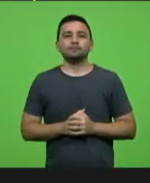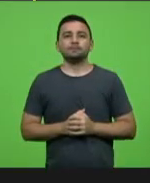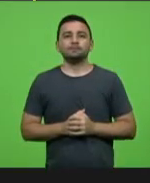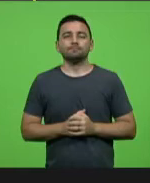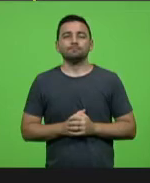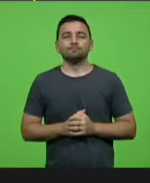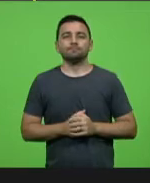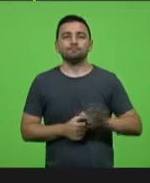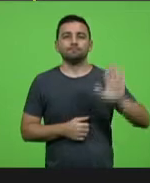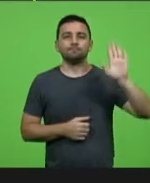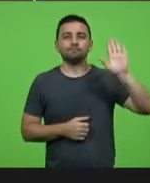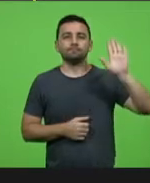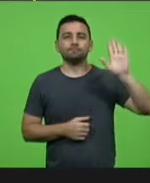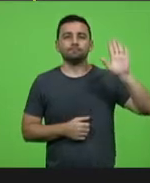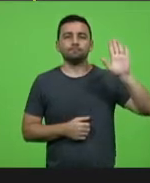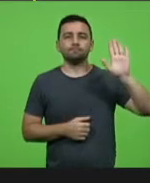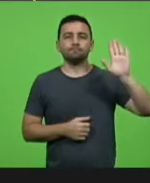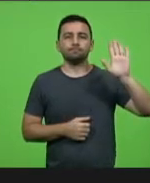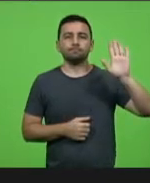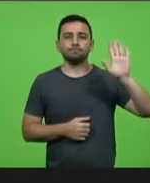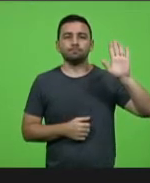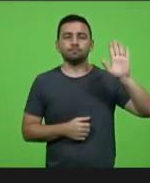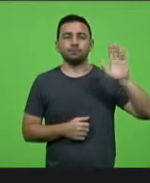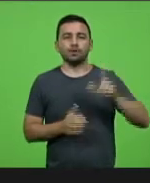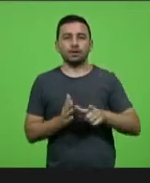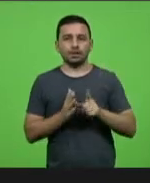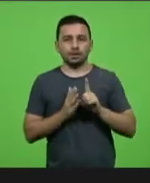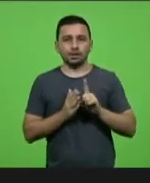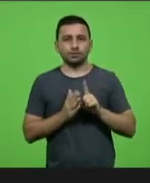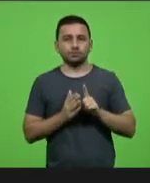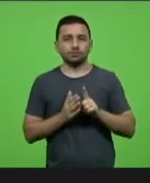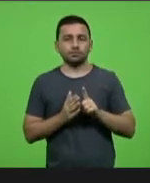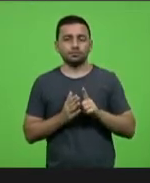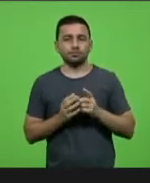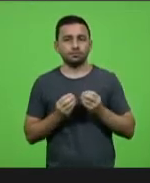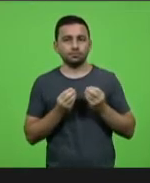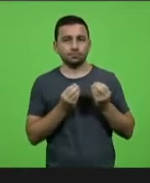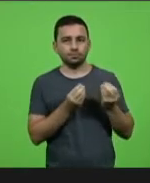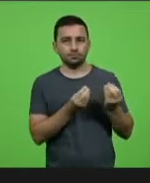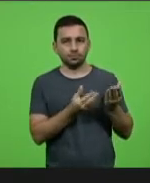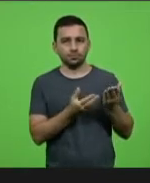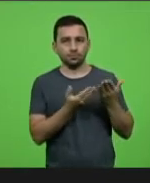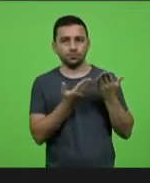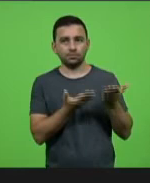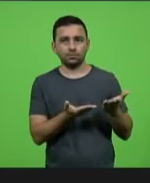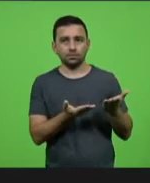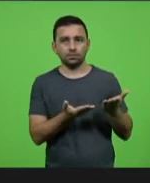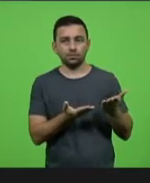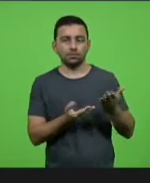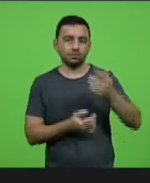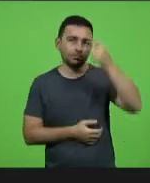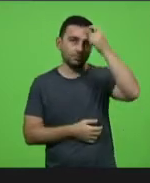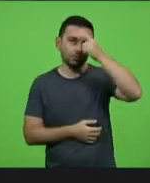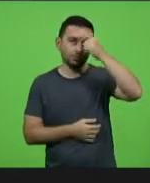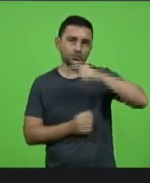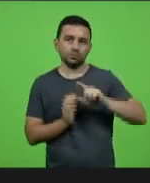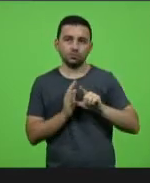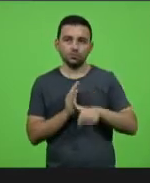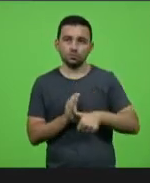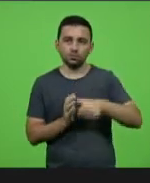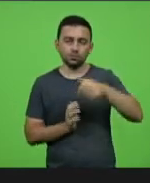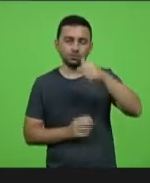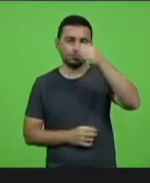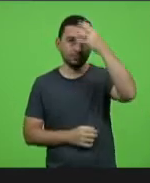Presidente, antes de passar para o deputado Maurício Culliag, depois o deputado Ismael, se não me engano, pediu a